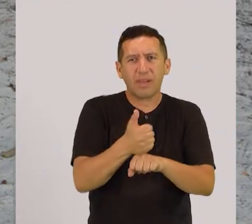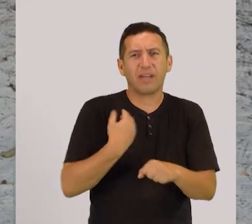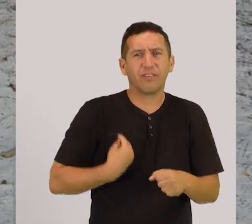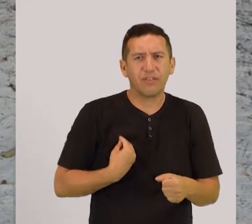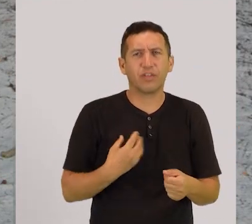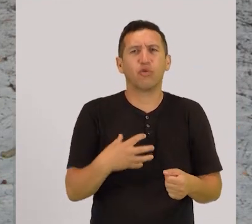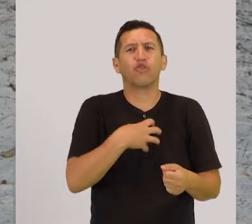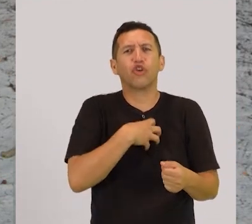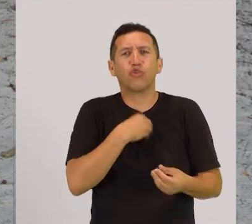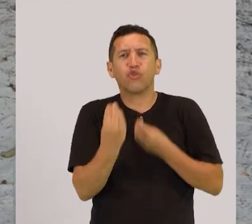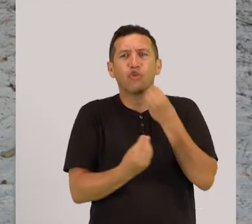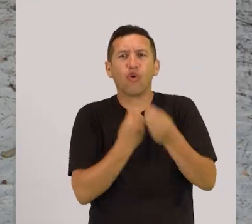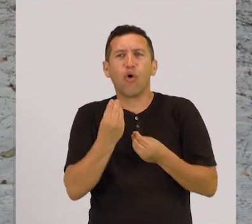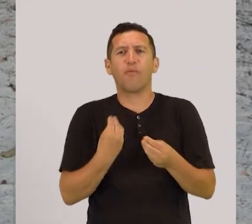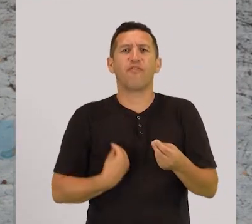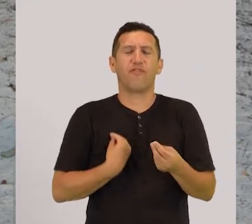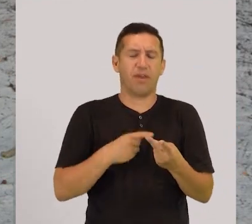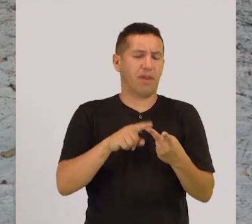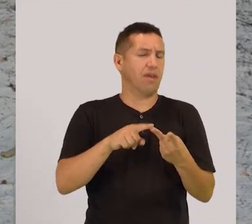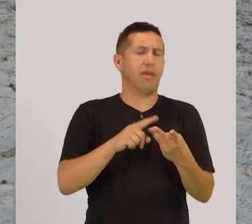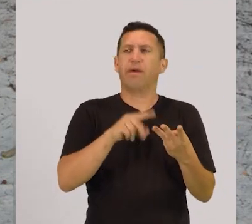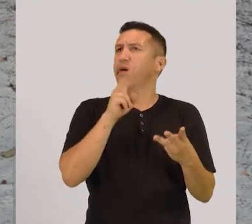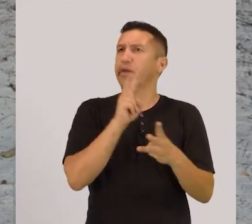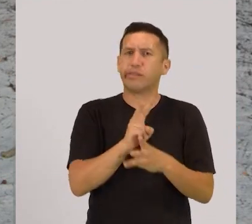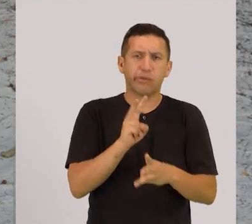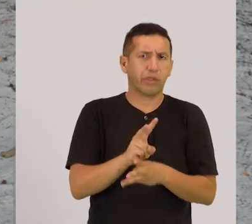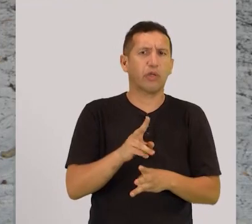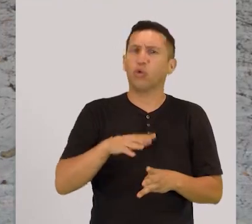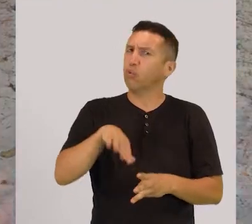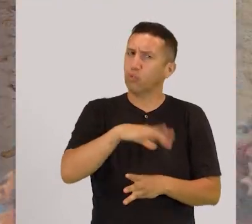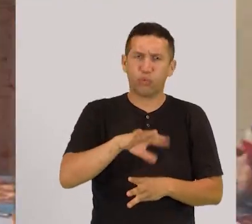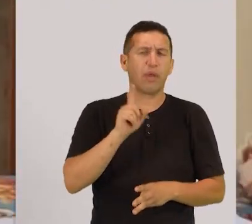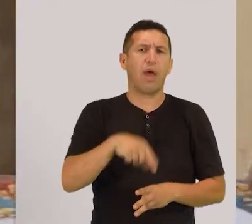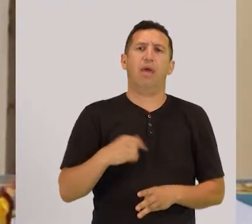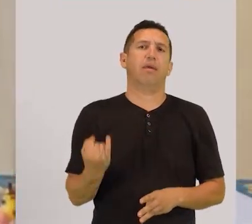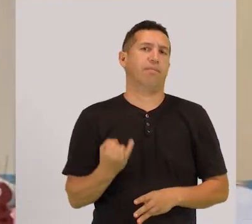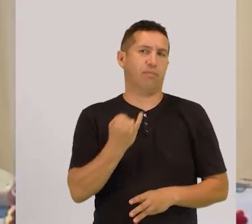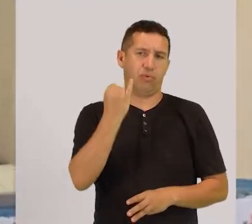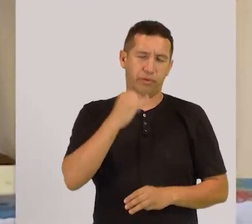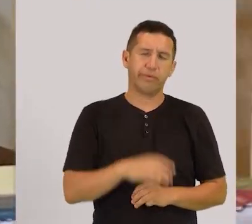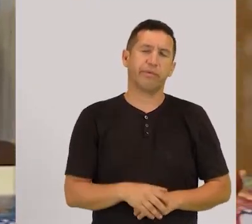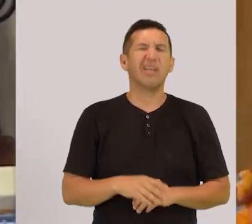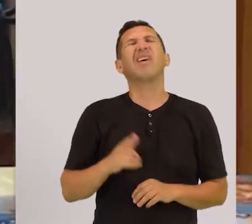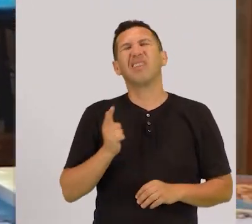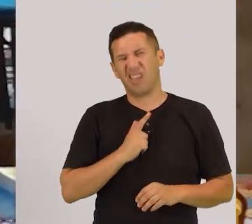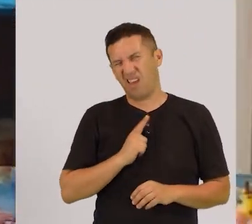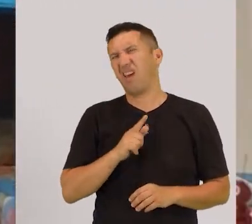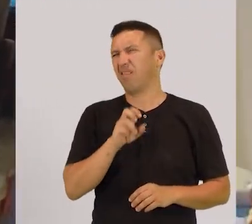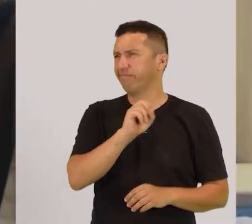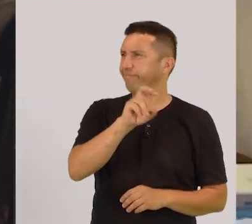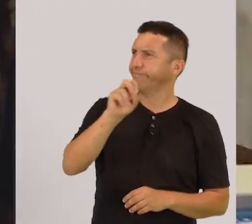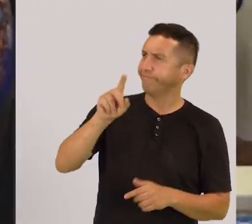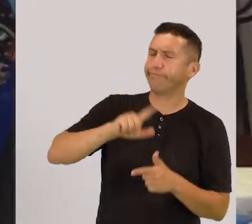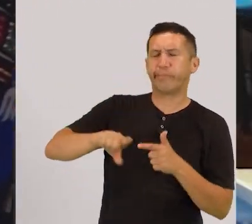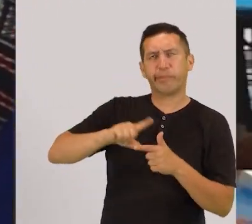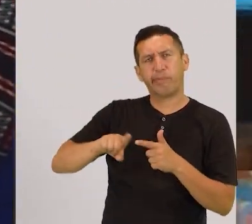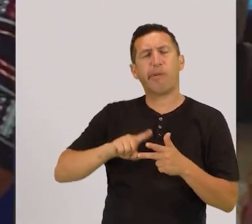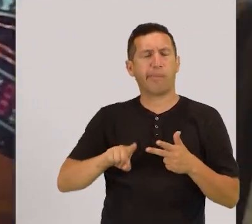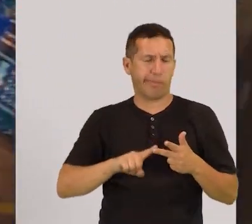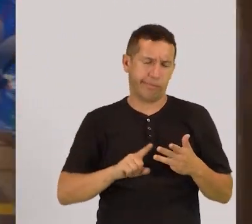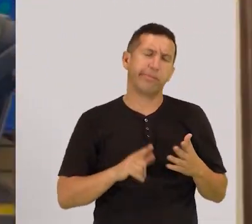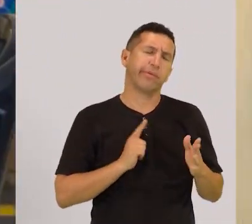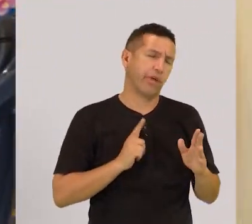o modo de vida, né? A segurança. Tudo isso é muito importante. A gente tem ainda vários problemas que a gente